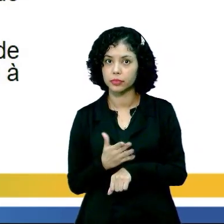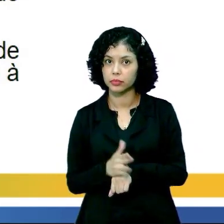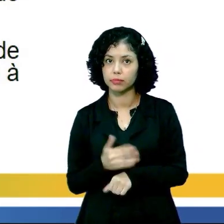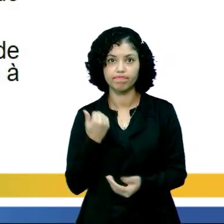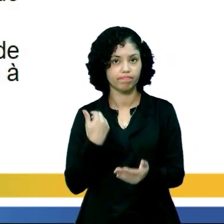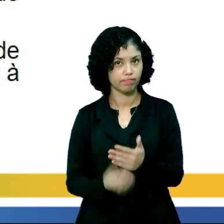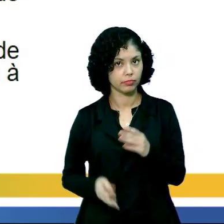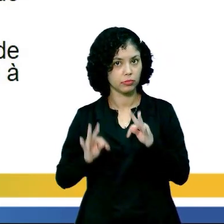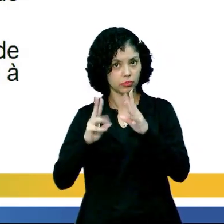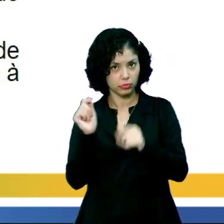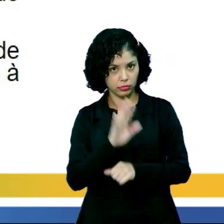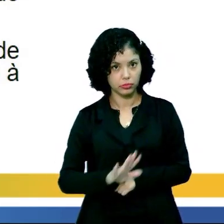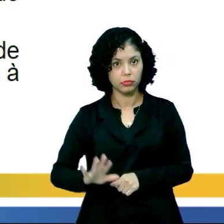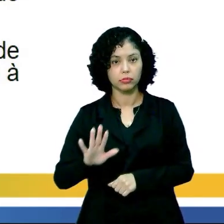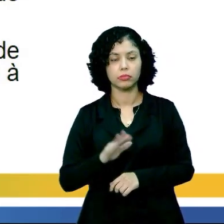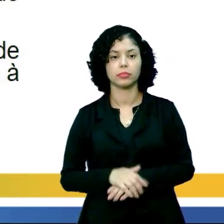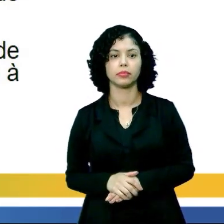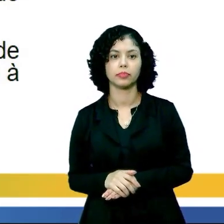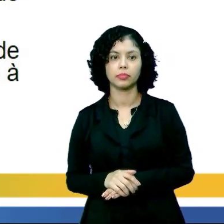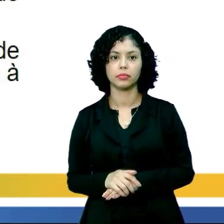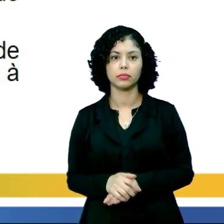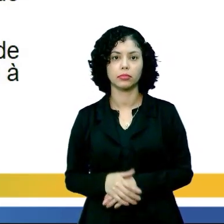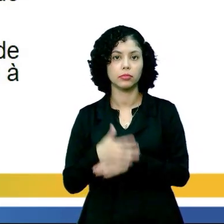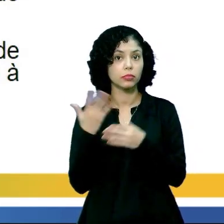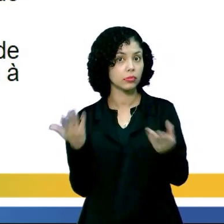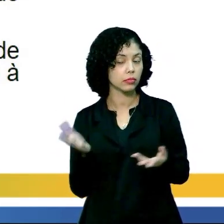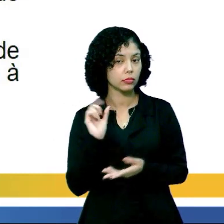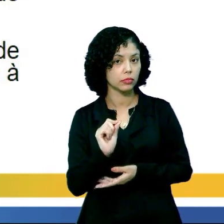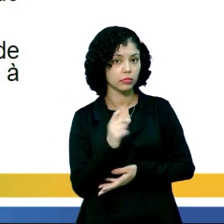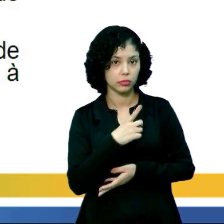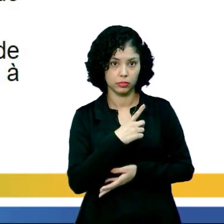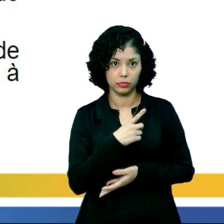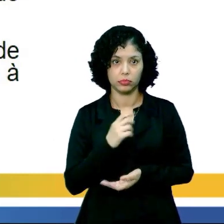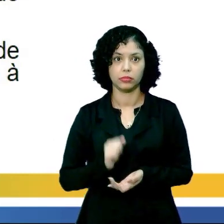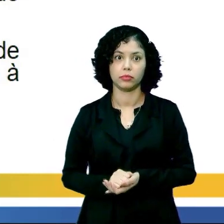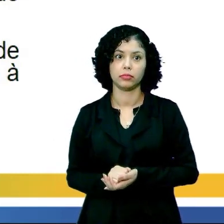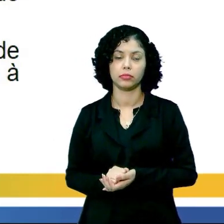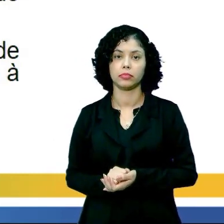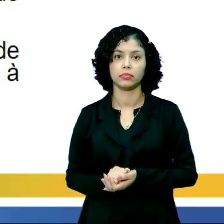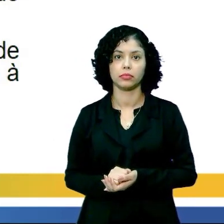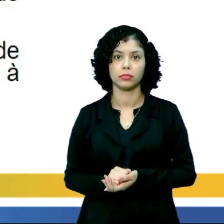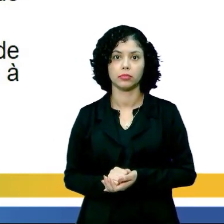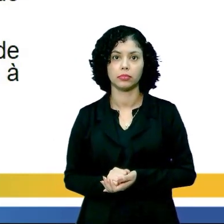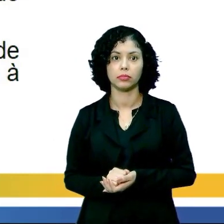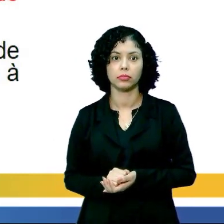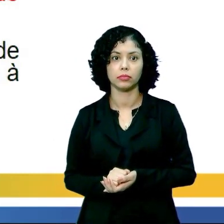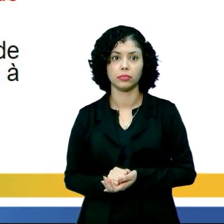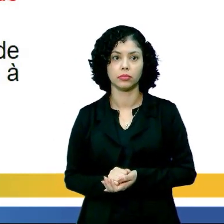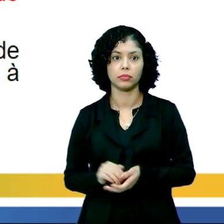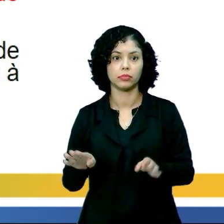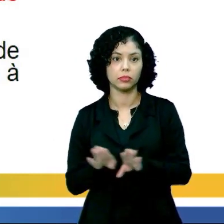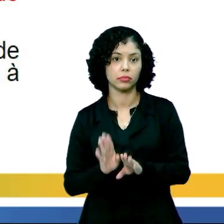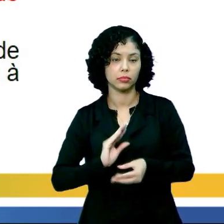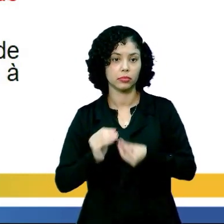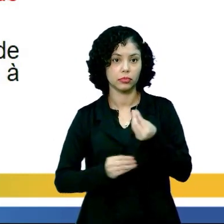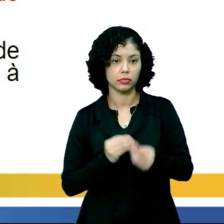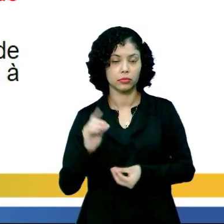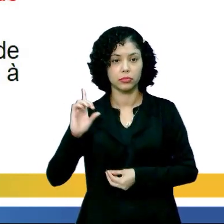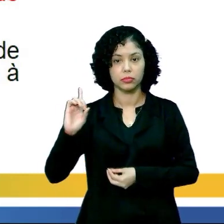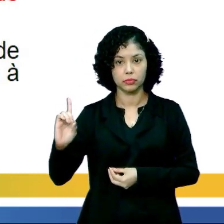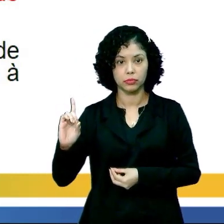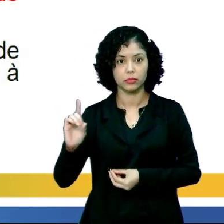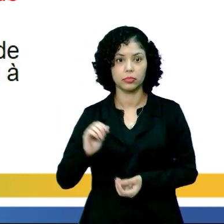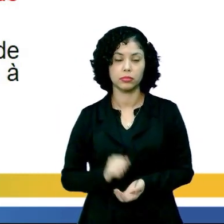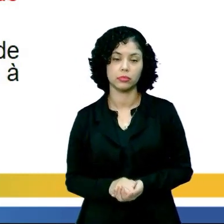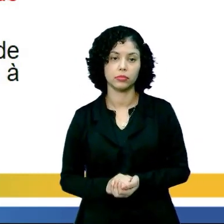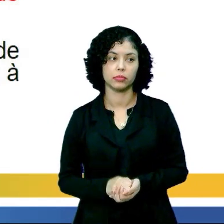não se perca, certo? Então, que nós temos aí? Nas alternativas, nós vamos ter como gabarito a